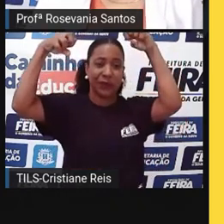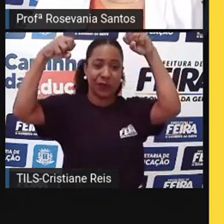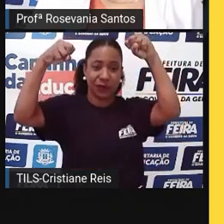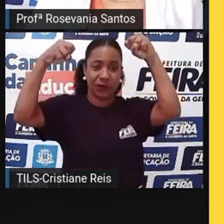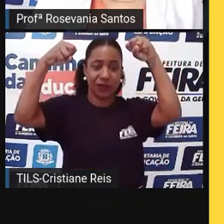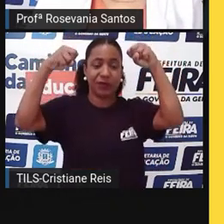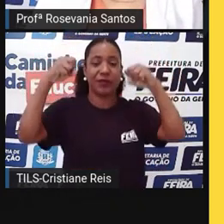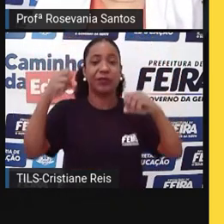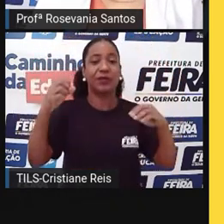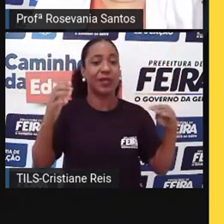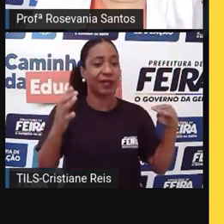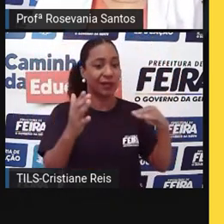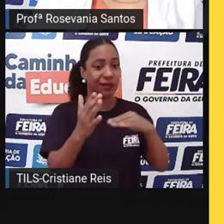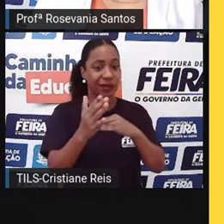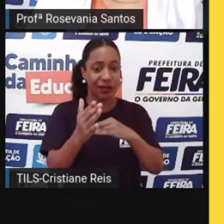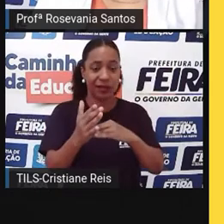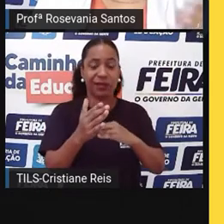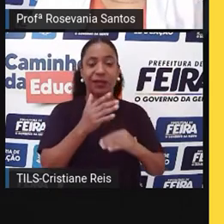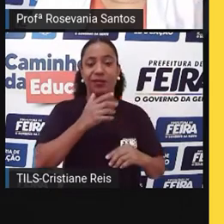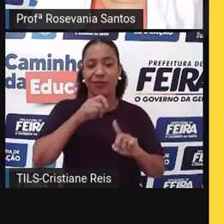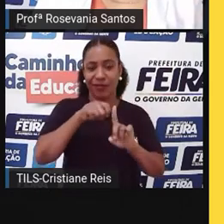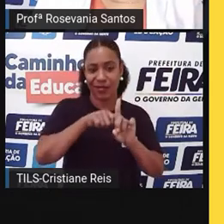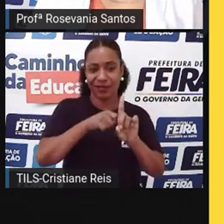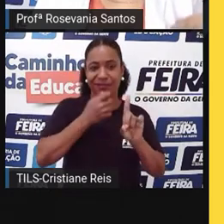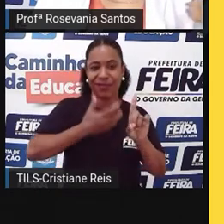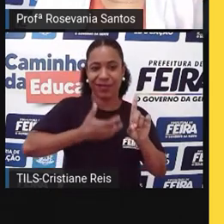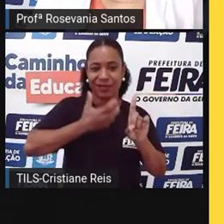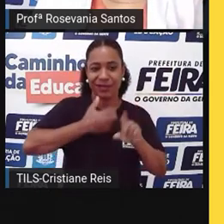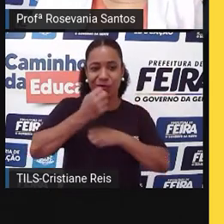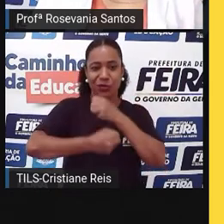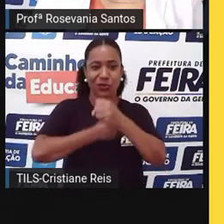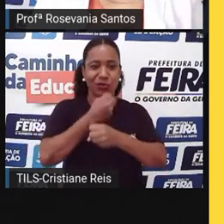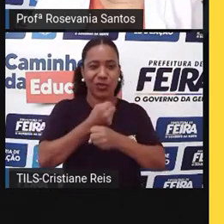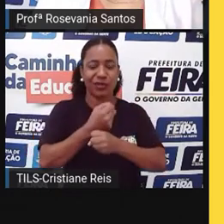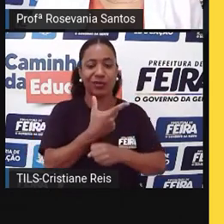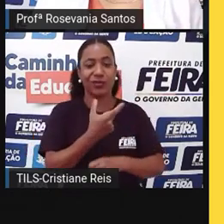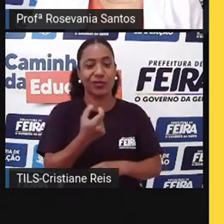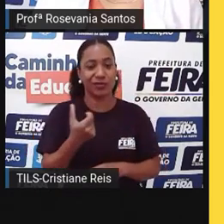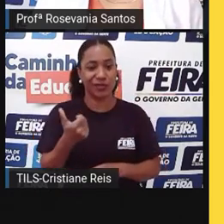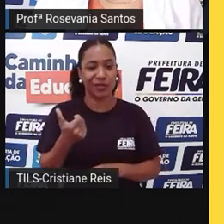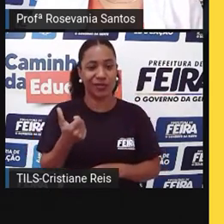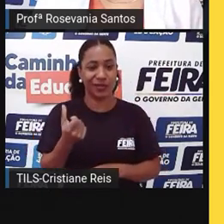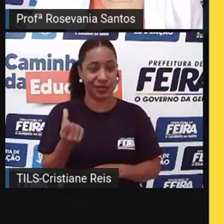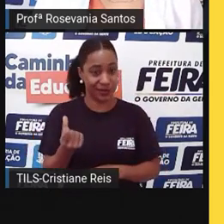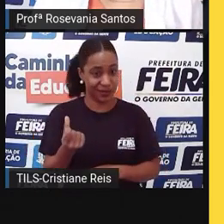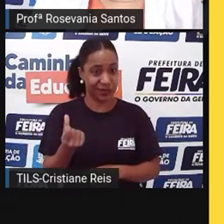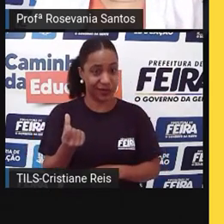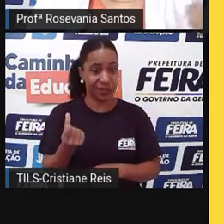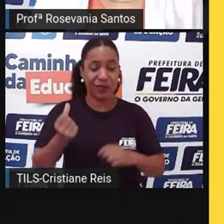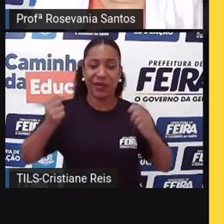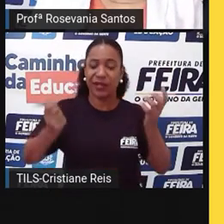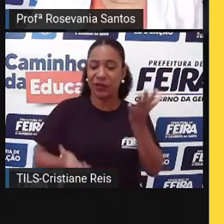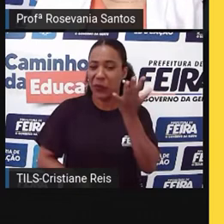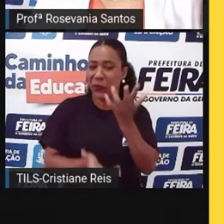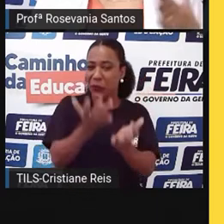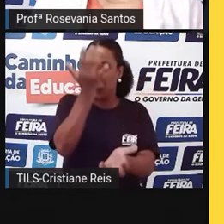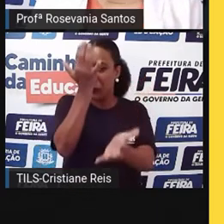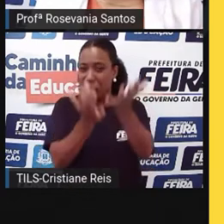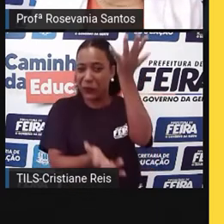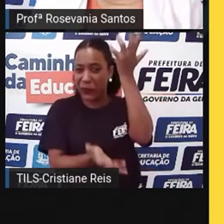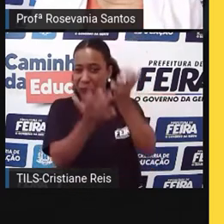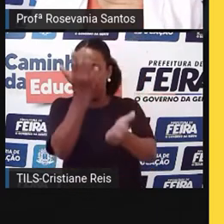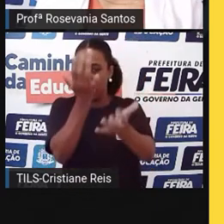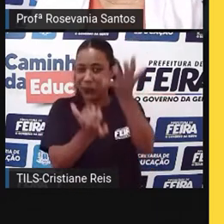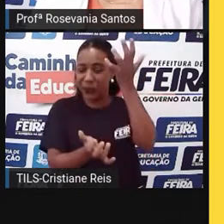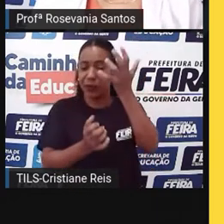dezembro de 2016, a gente já teve muitas queimadas, muitas alterações climáticas de lá para cá, inclusive do ano passado